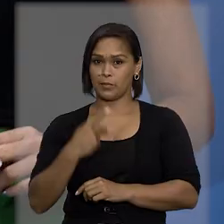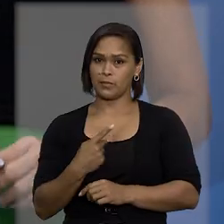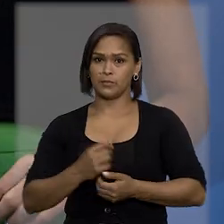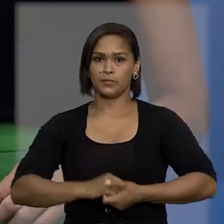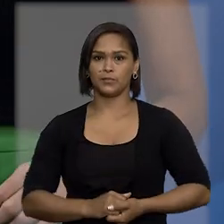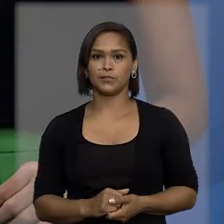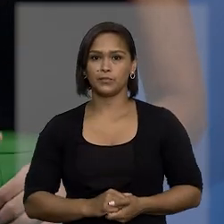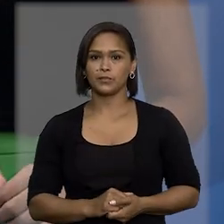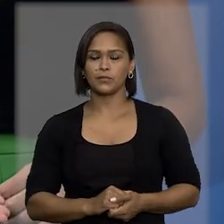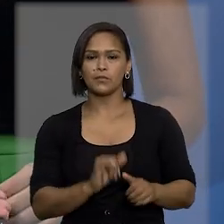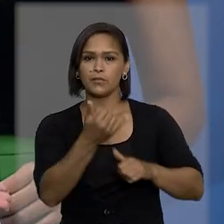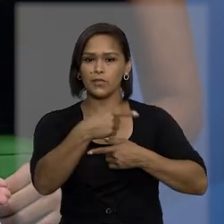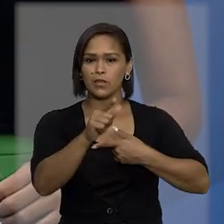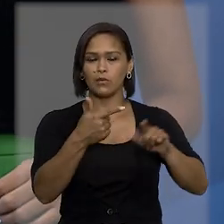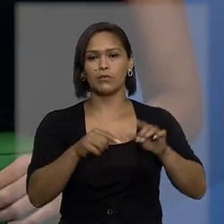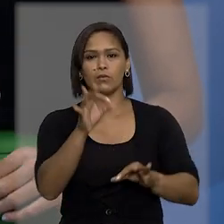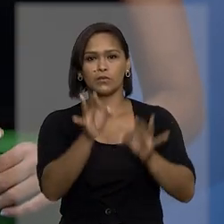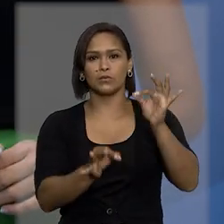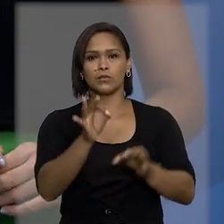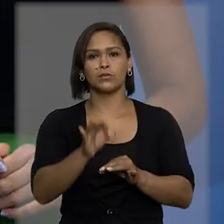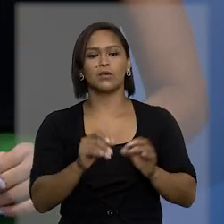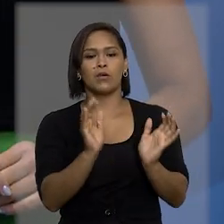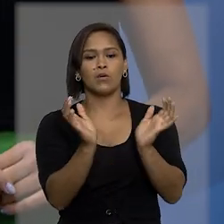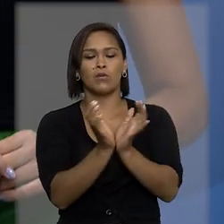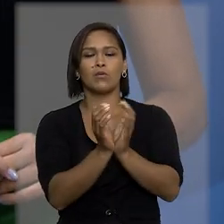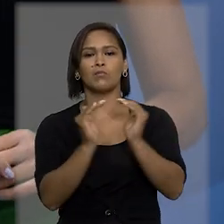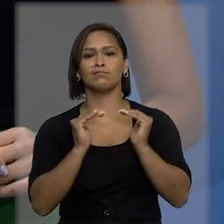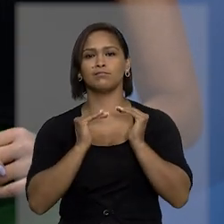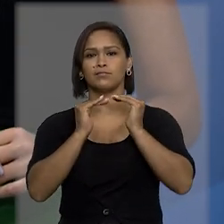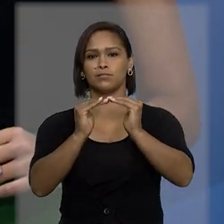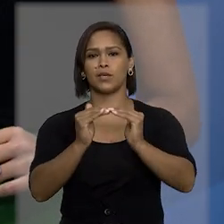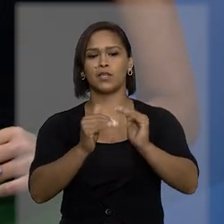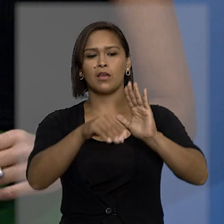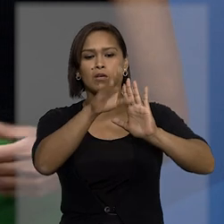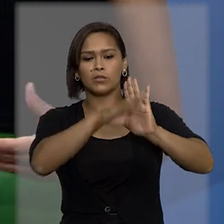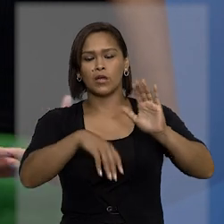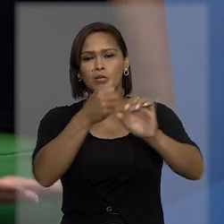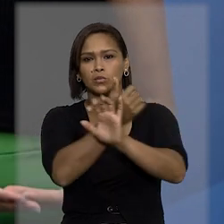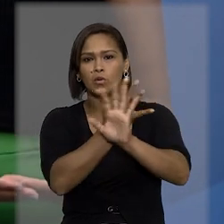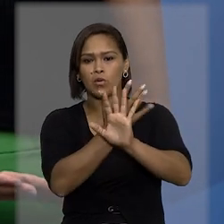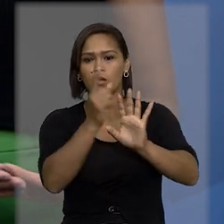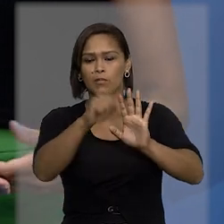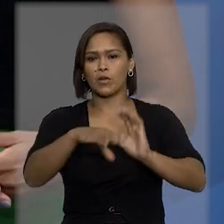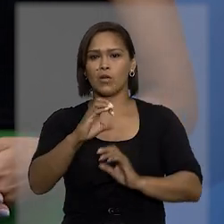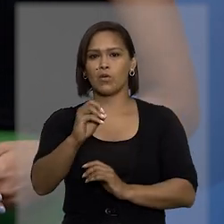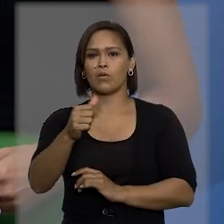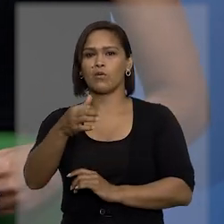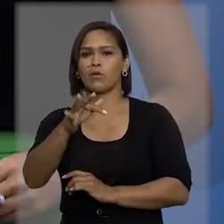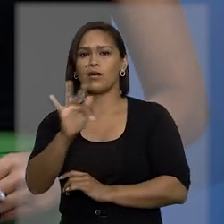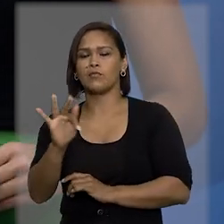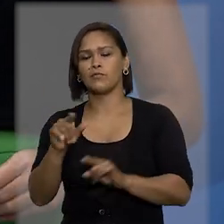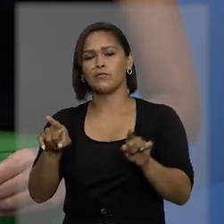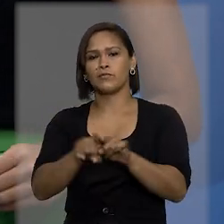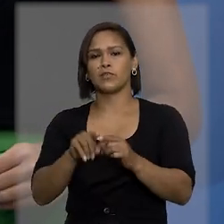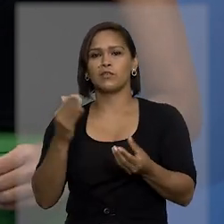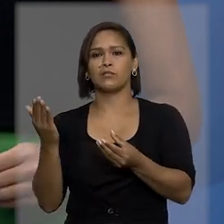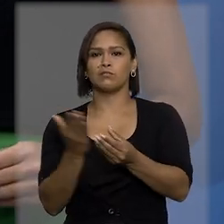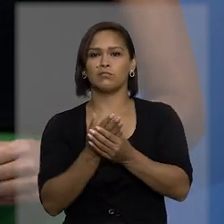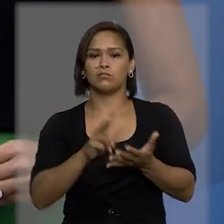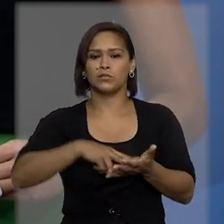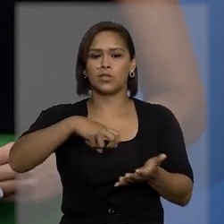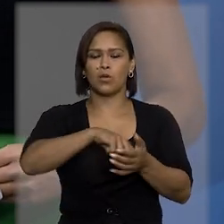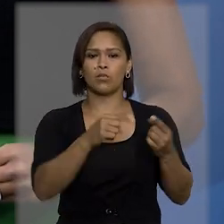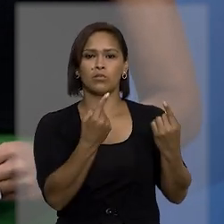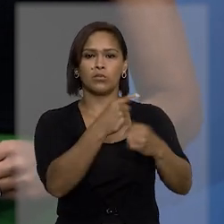Em outro julgamento, o colegiado manteve dados compartilhados pelo COAF em ação penal contra ex